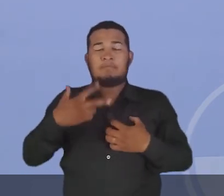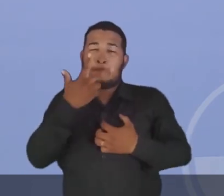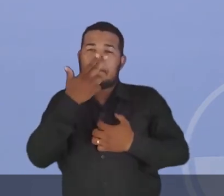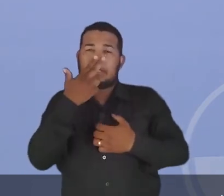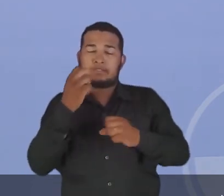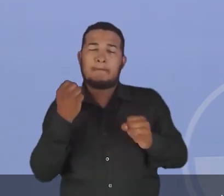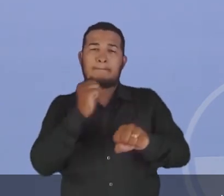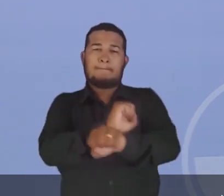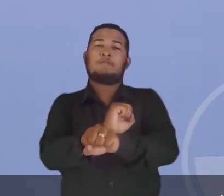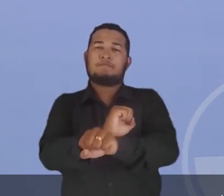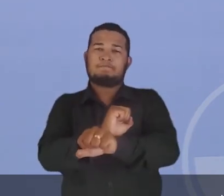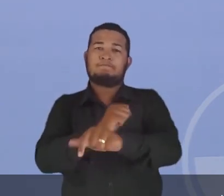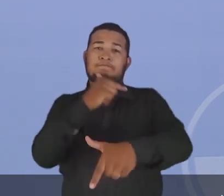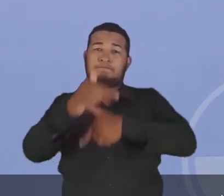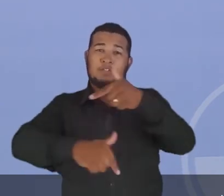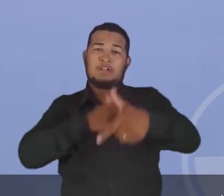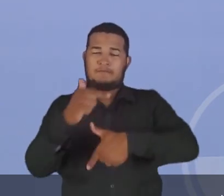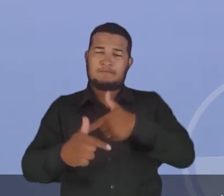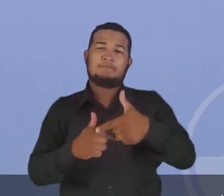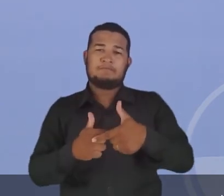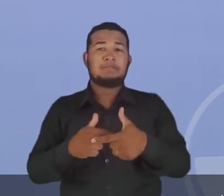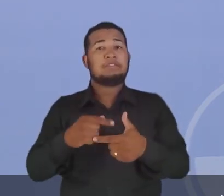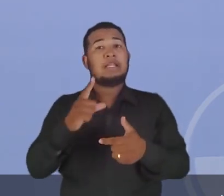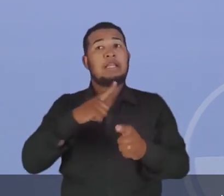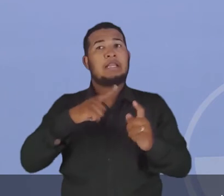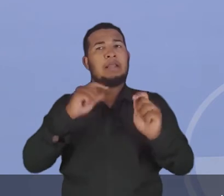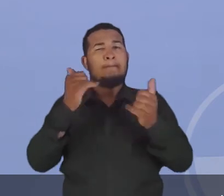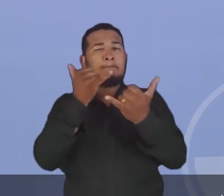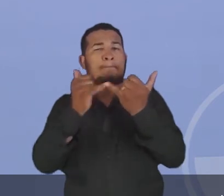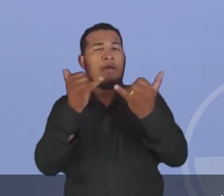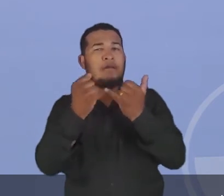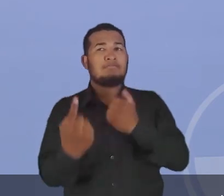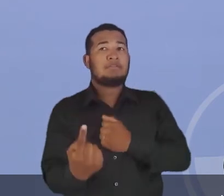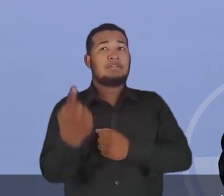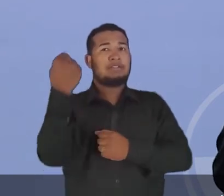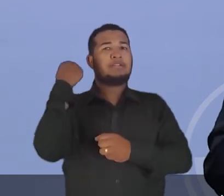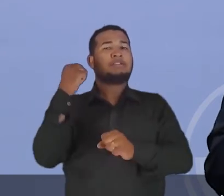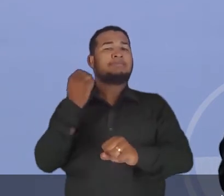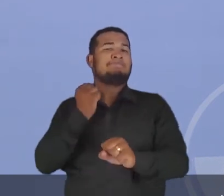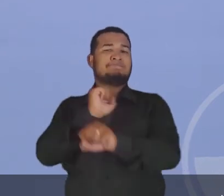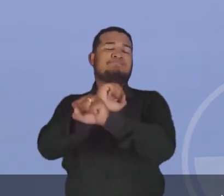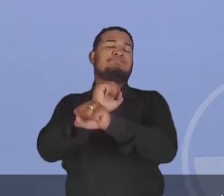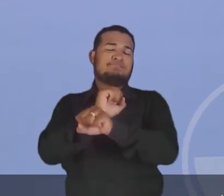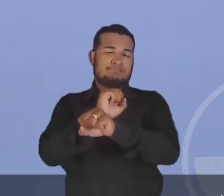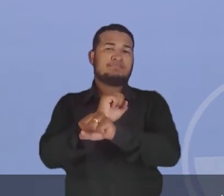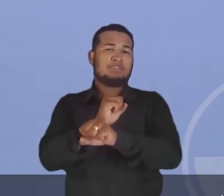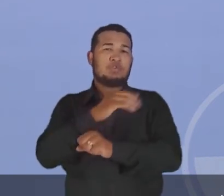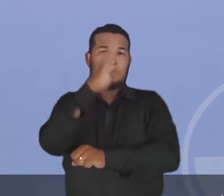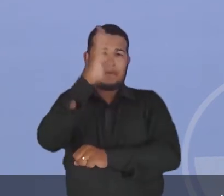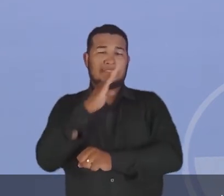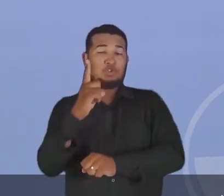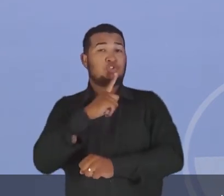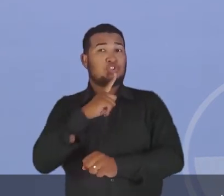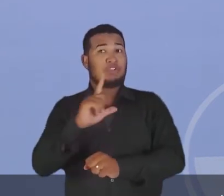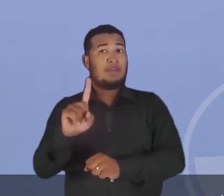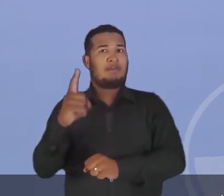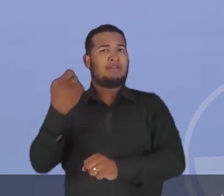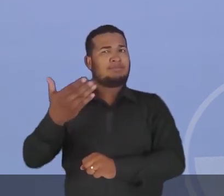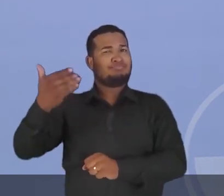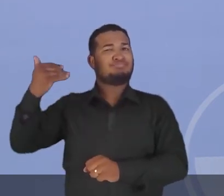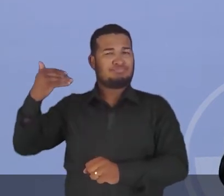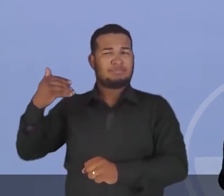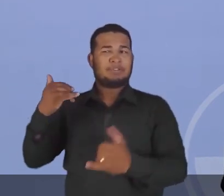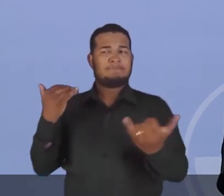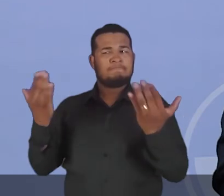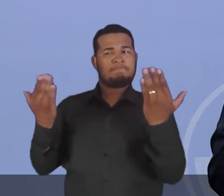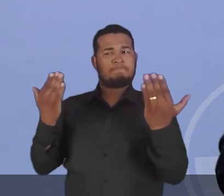escravidão, trabalho que se parecia com a escravidão no tempo que o Brasil ainda tinha